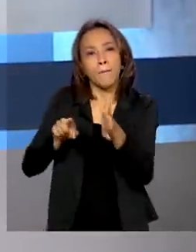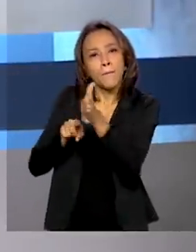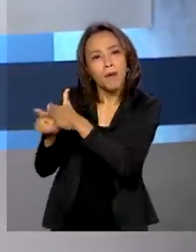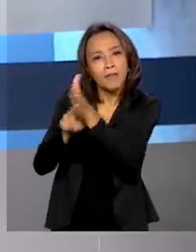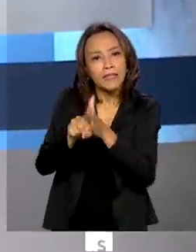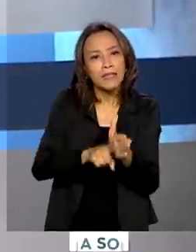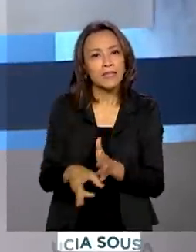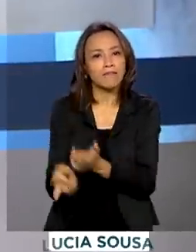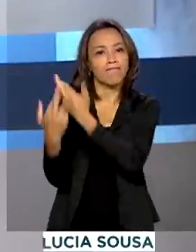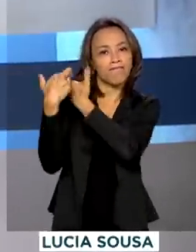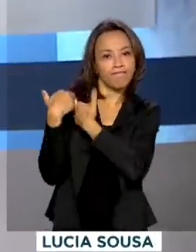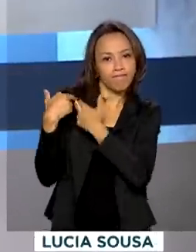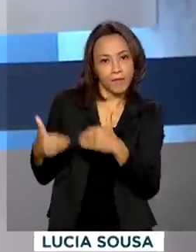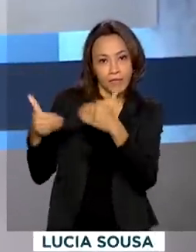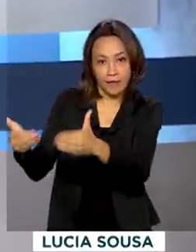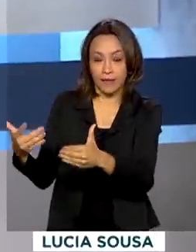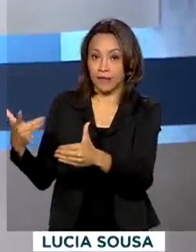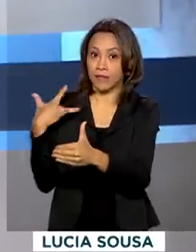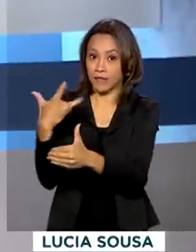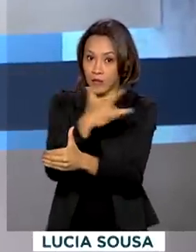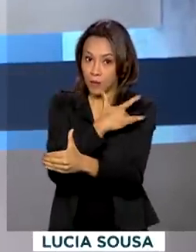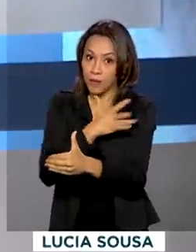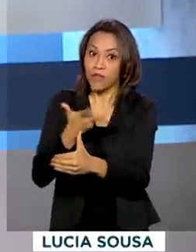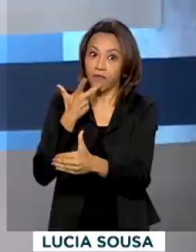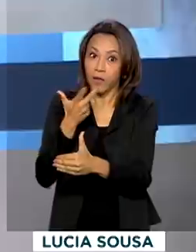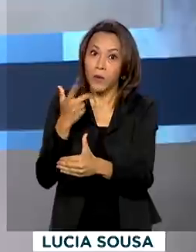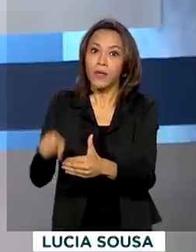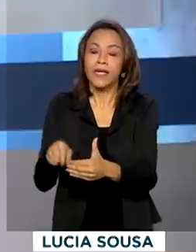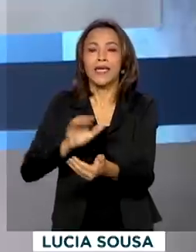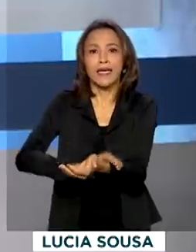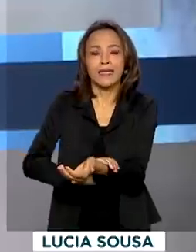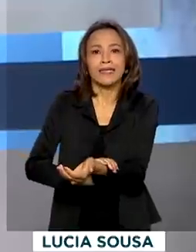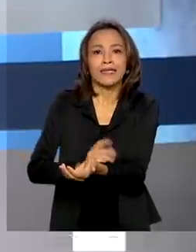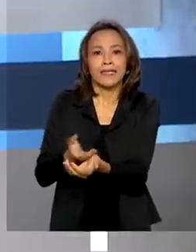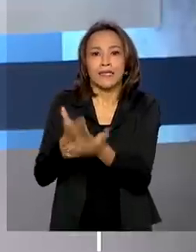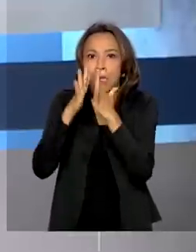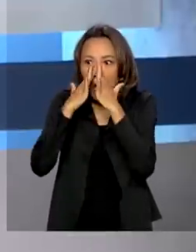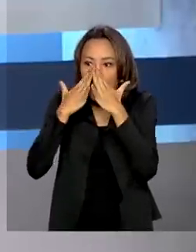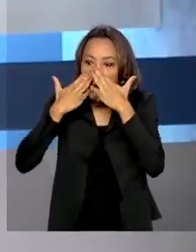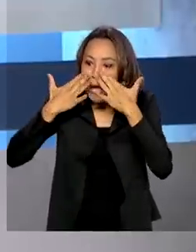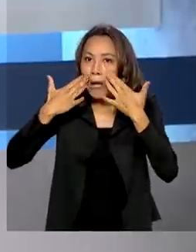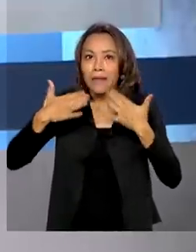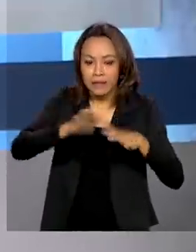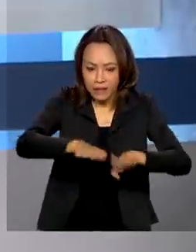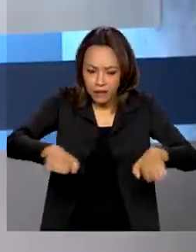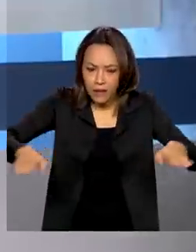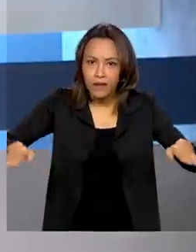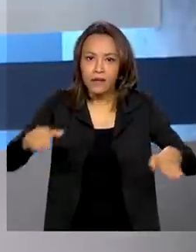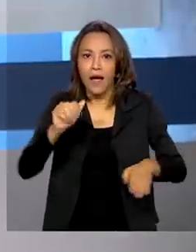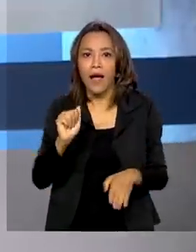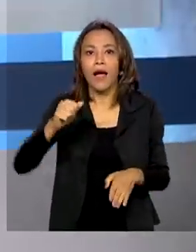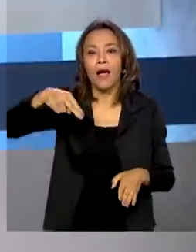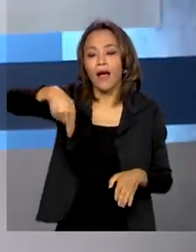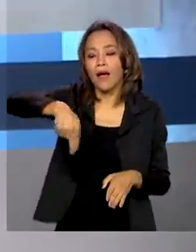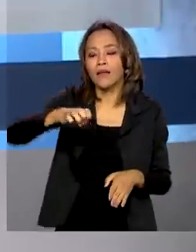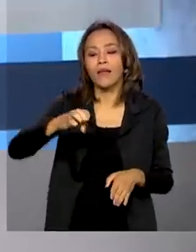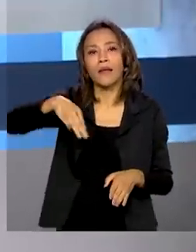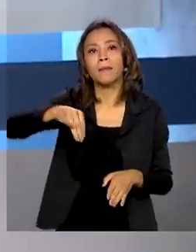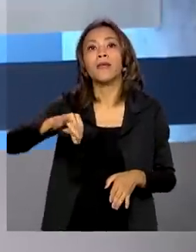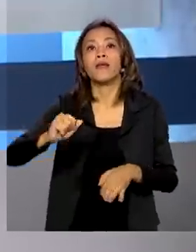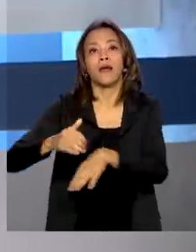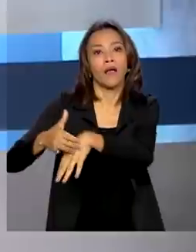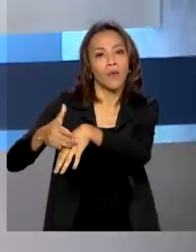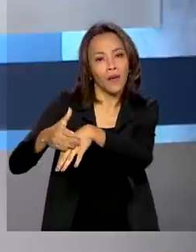pelo Ministério da Saúde aponta que a prevalência de anemia em crianças de até 5 anos reduziu pela metade nos últimos anos.